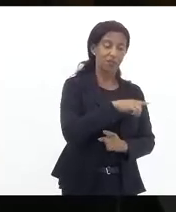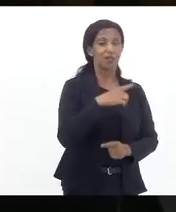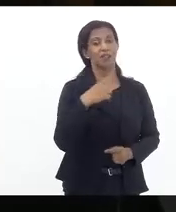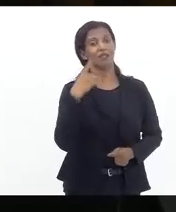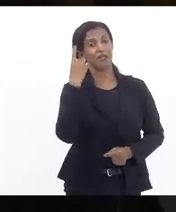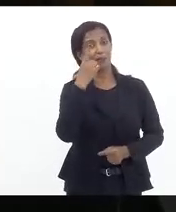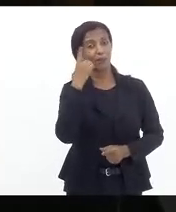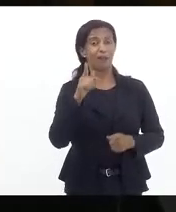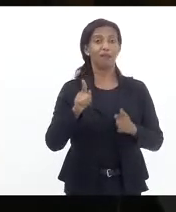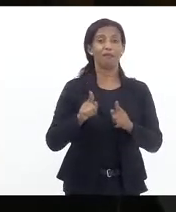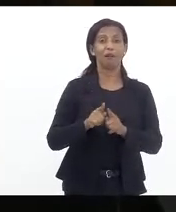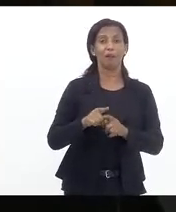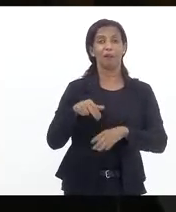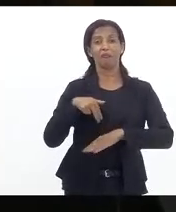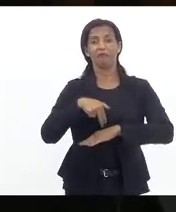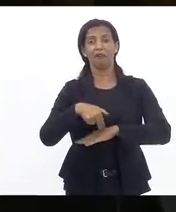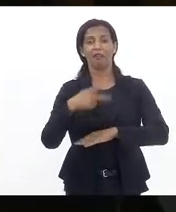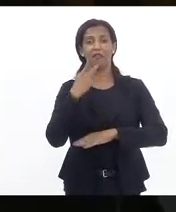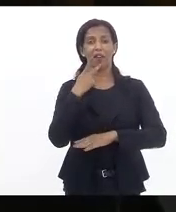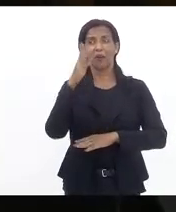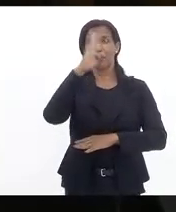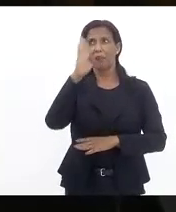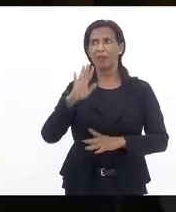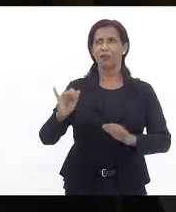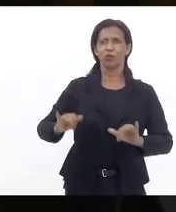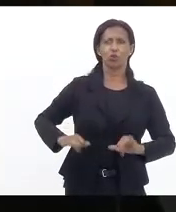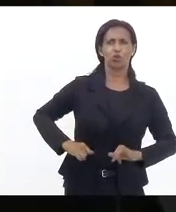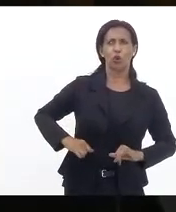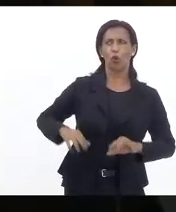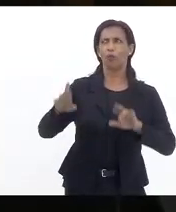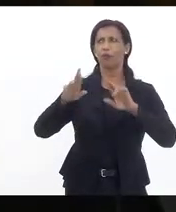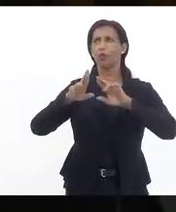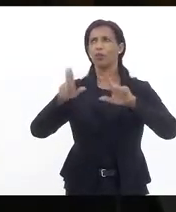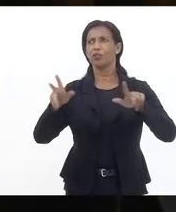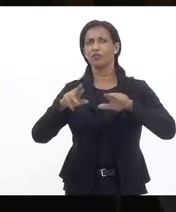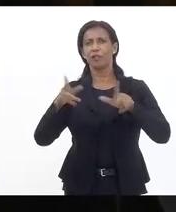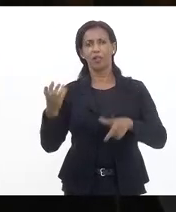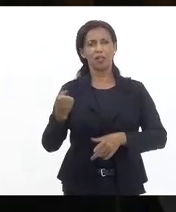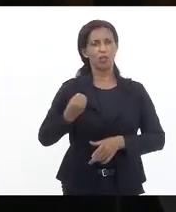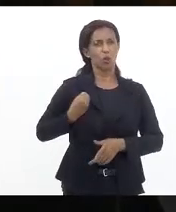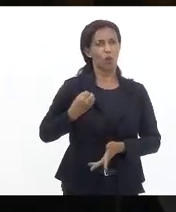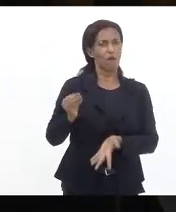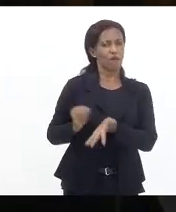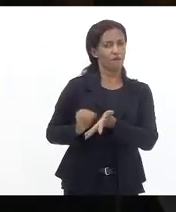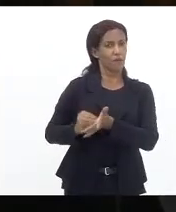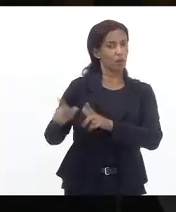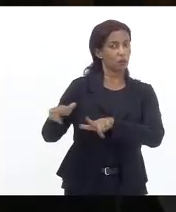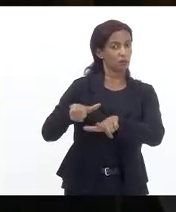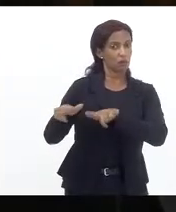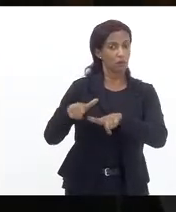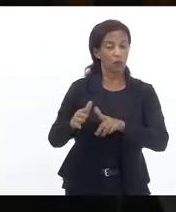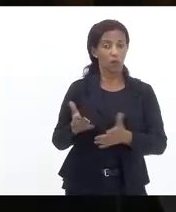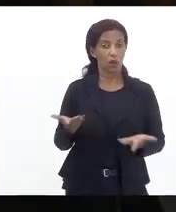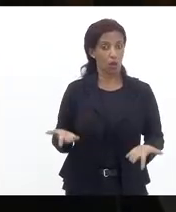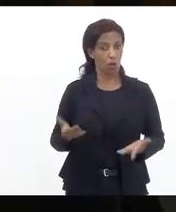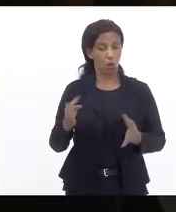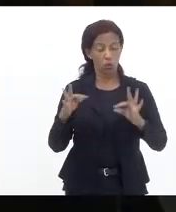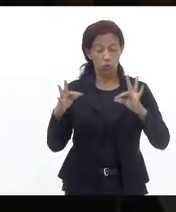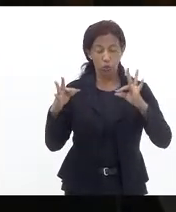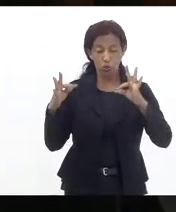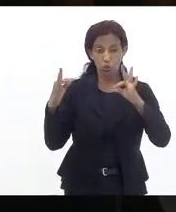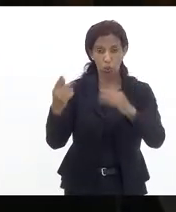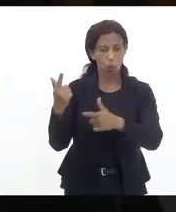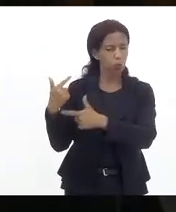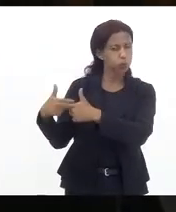o Brasil sofre com as diferenças com o número de desempregados ora todas as mazelas